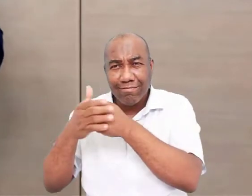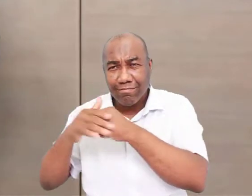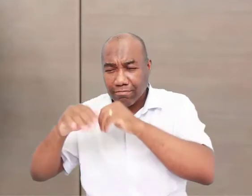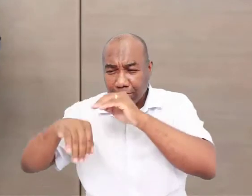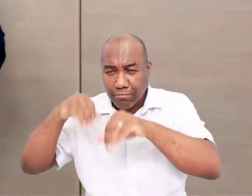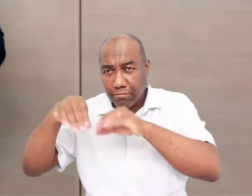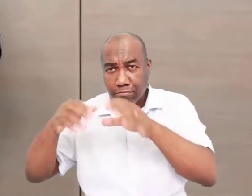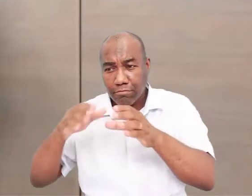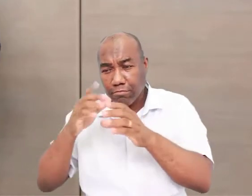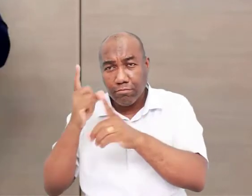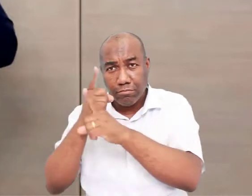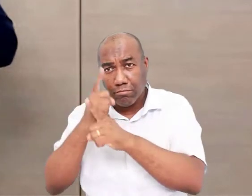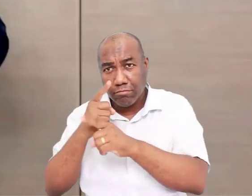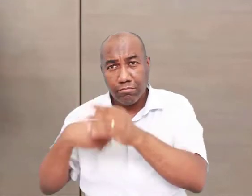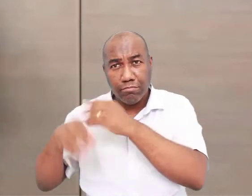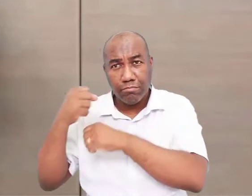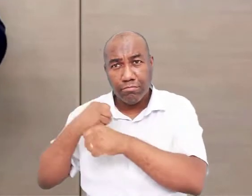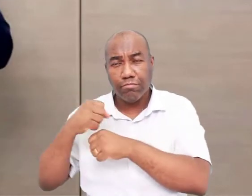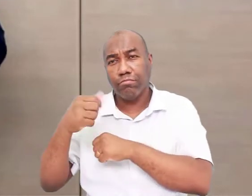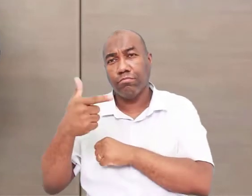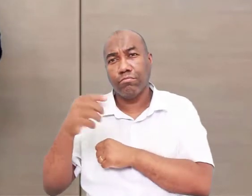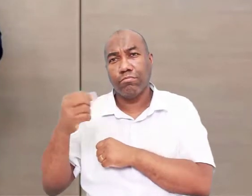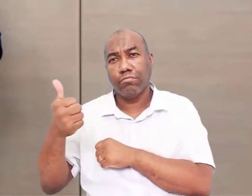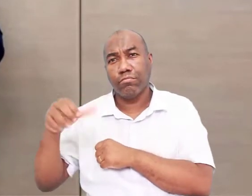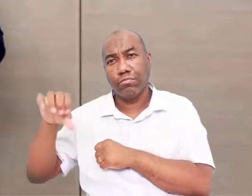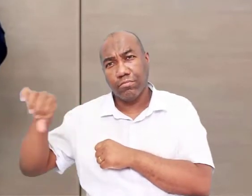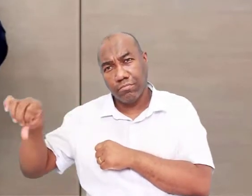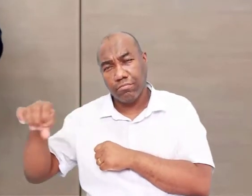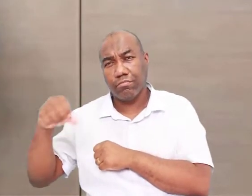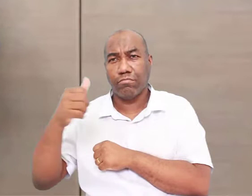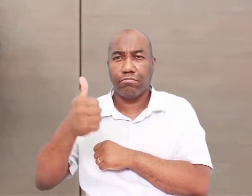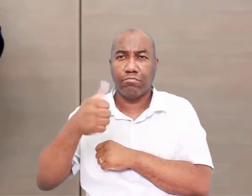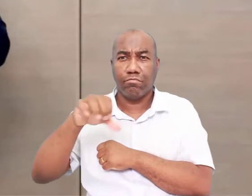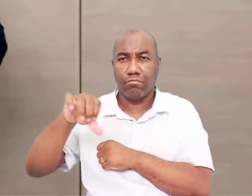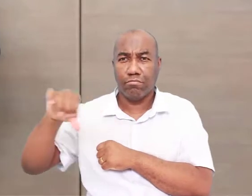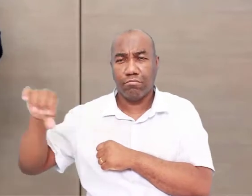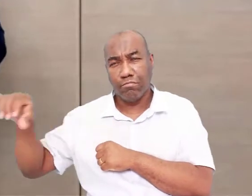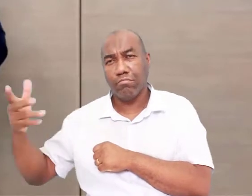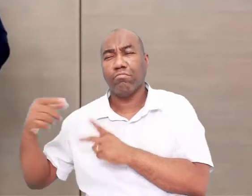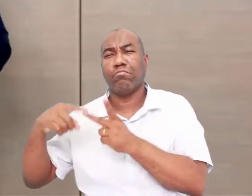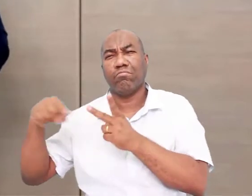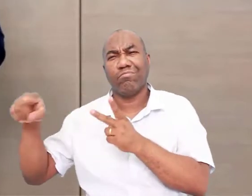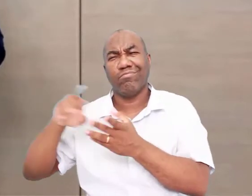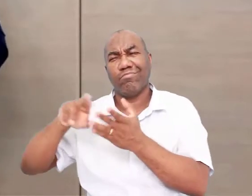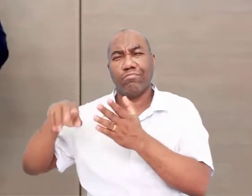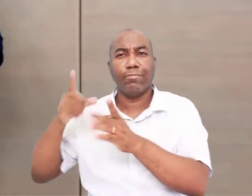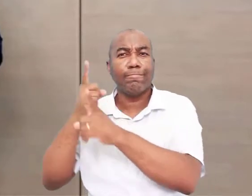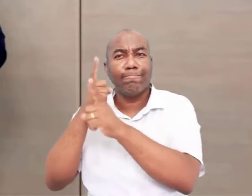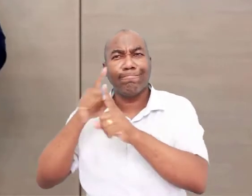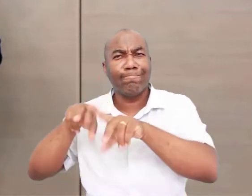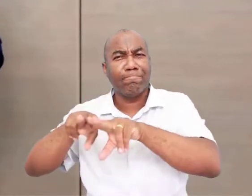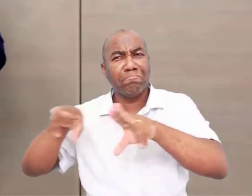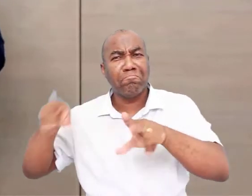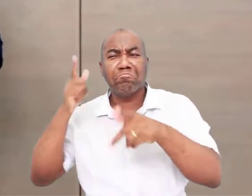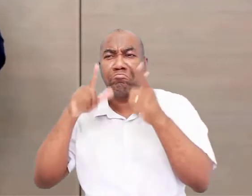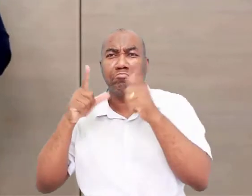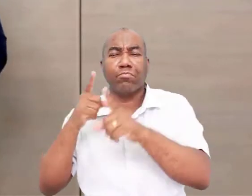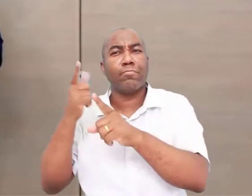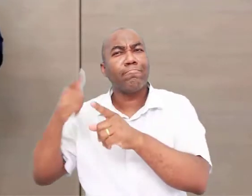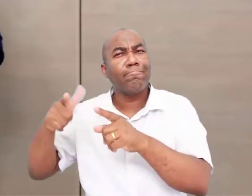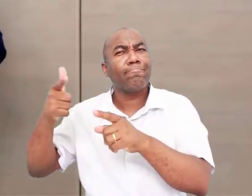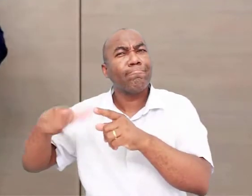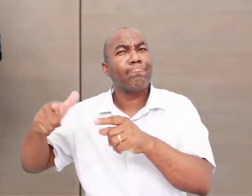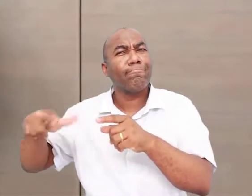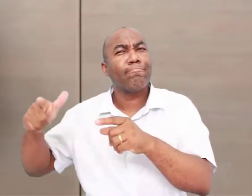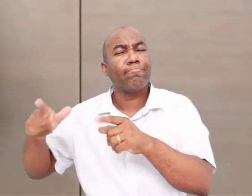na segunda metade do século XX, essa teoria, ela foi se desenvolvendo e mostrando novas ligações,